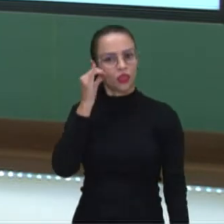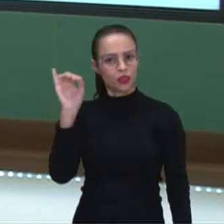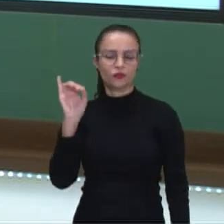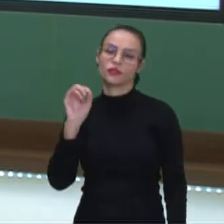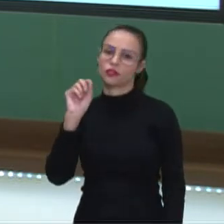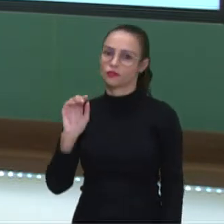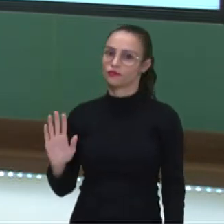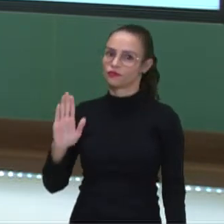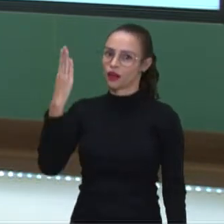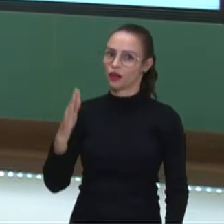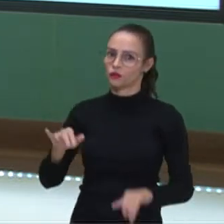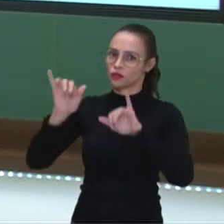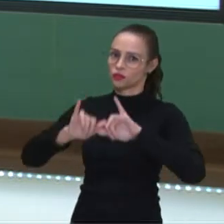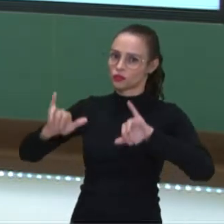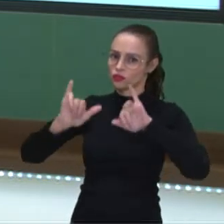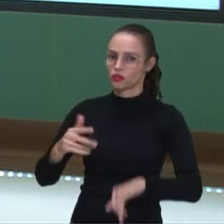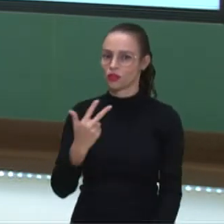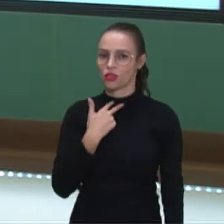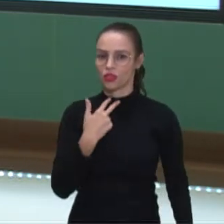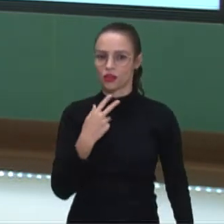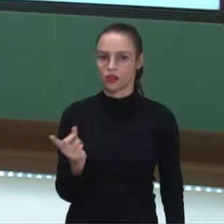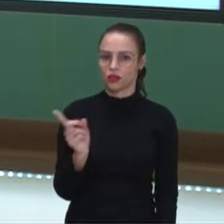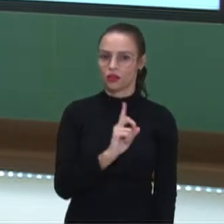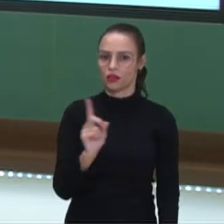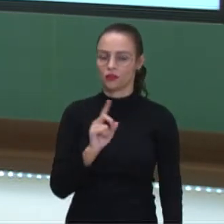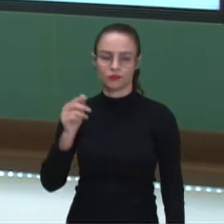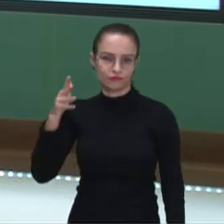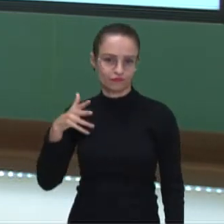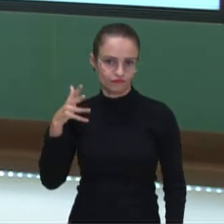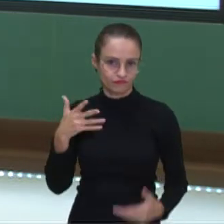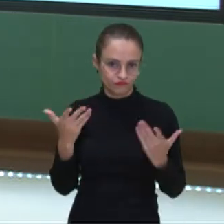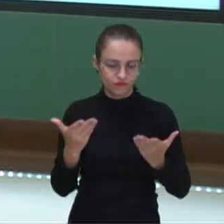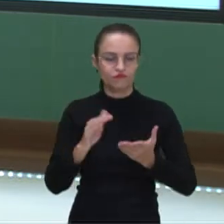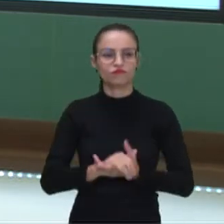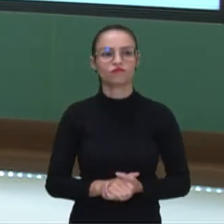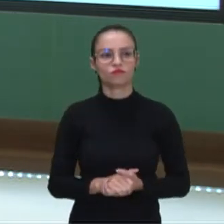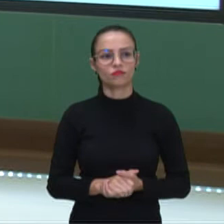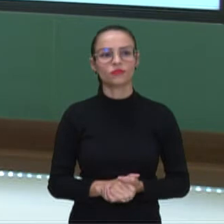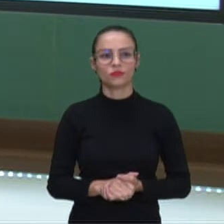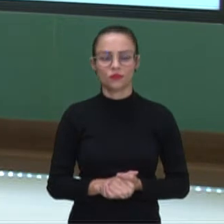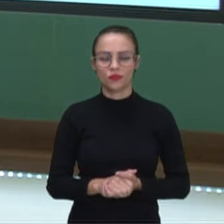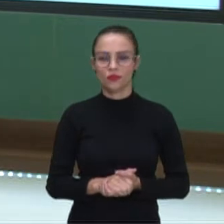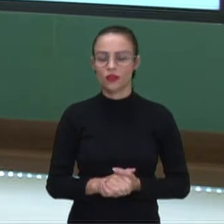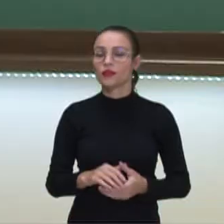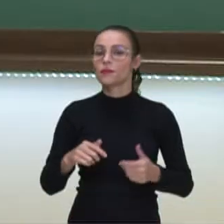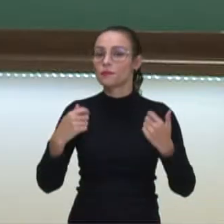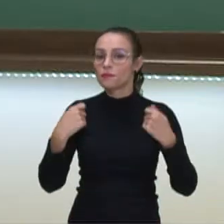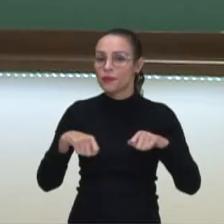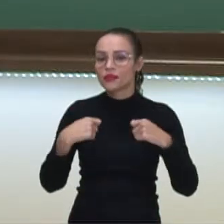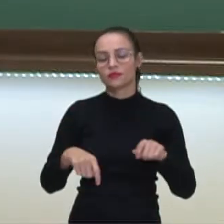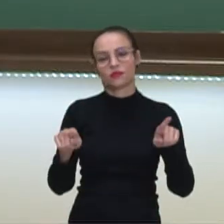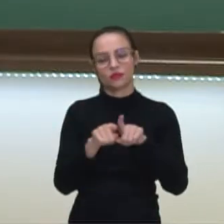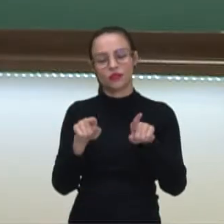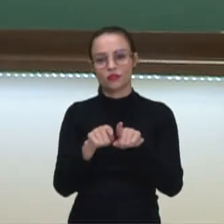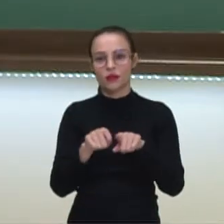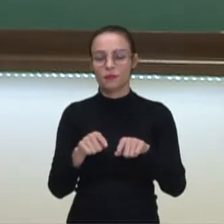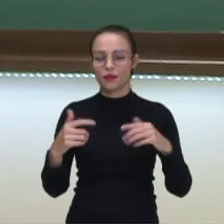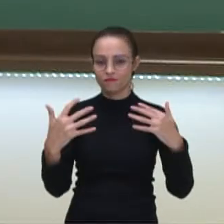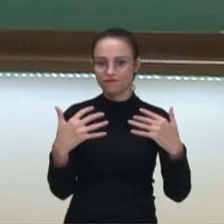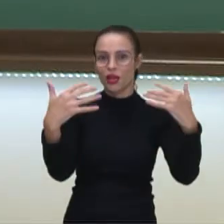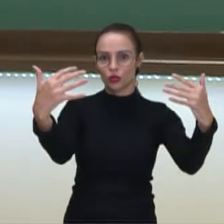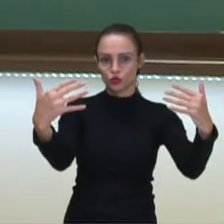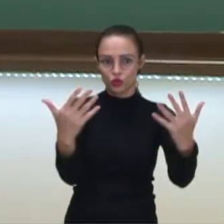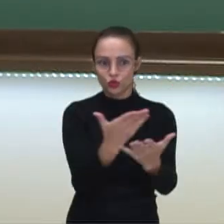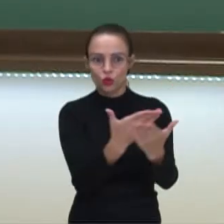utilização de fake news. Isso não pode acontecer durante um discurso. Estabeleça contato visual. Olhe nos olhos.